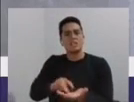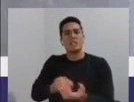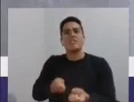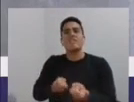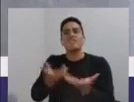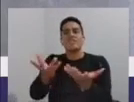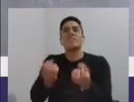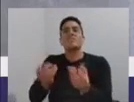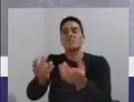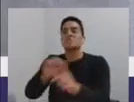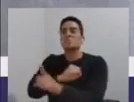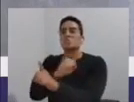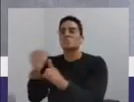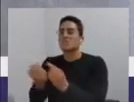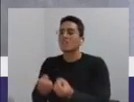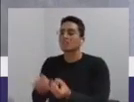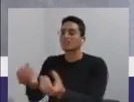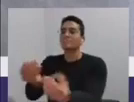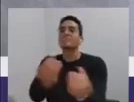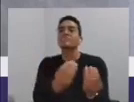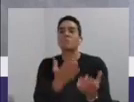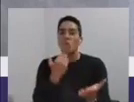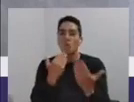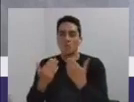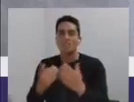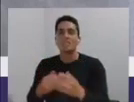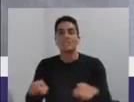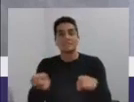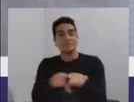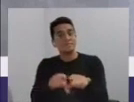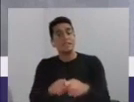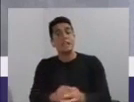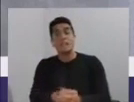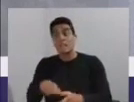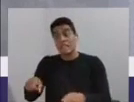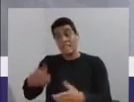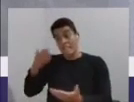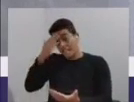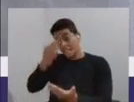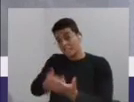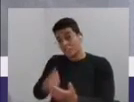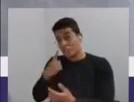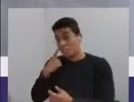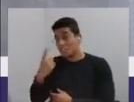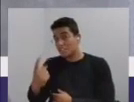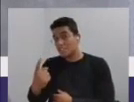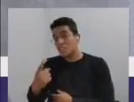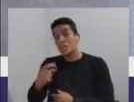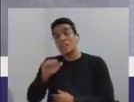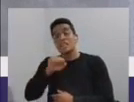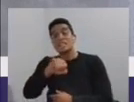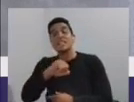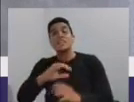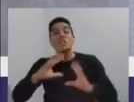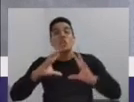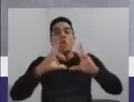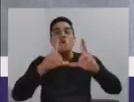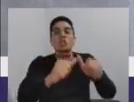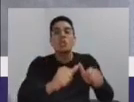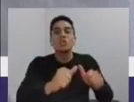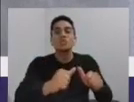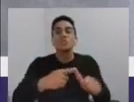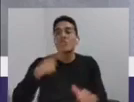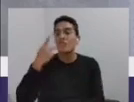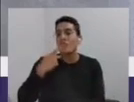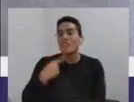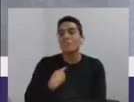trabalho social. E seria interessante todos nós, vereadores, participarmos e, de